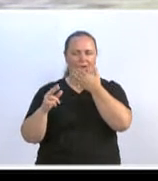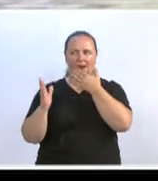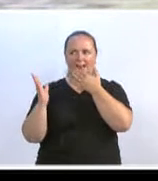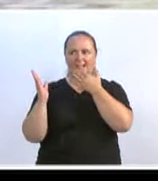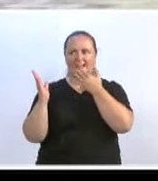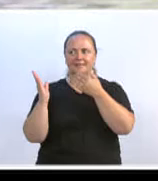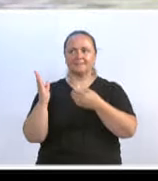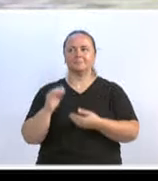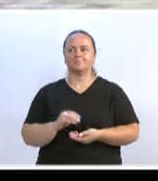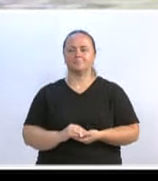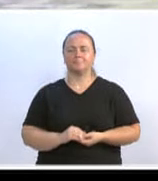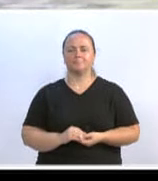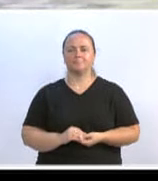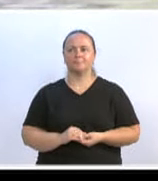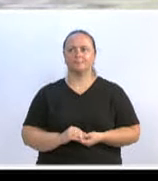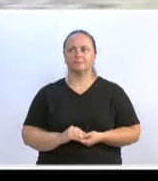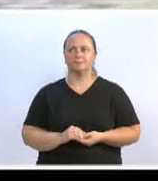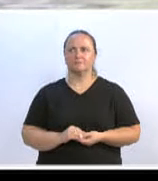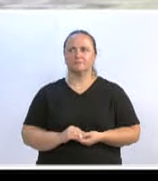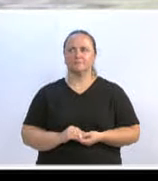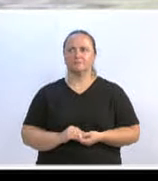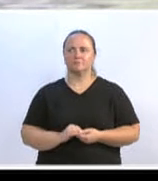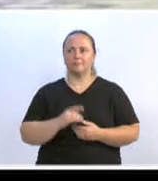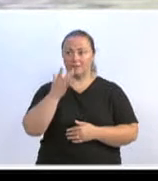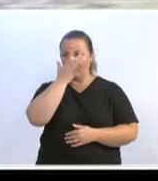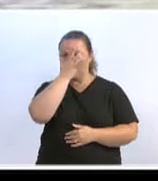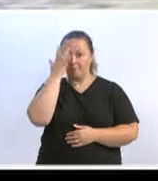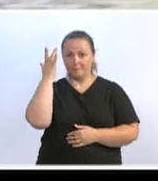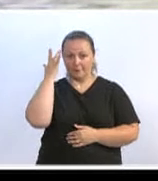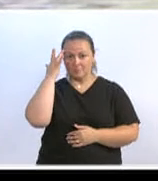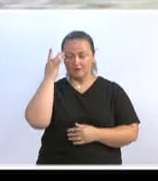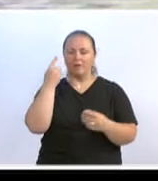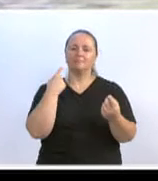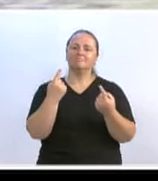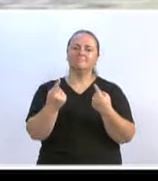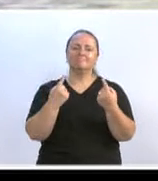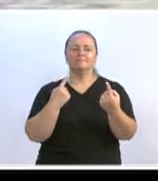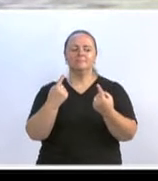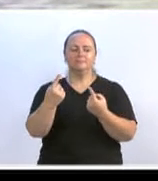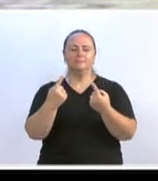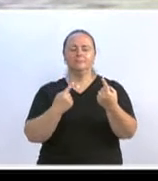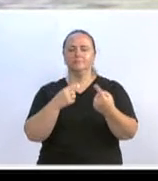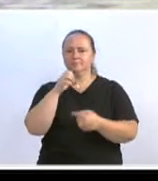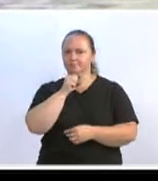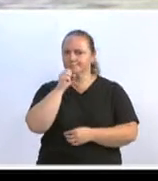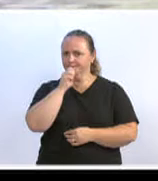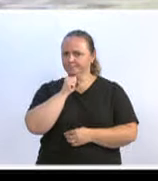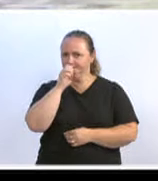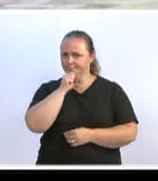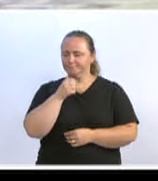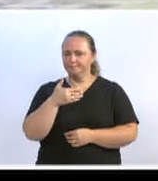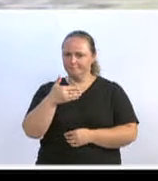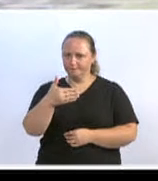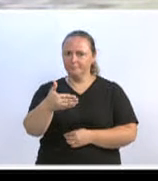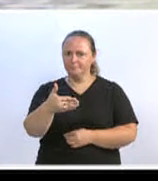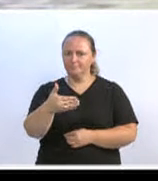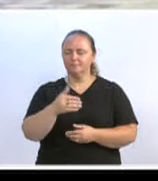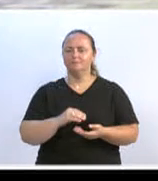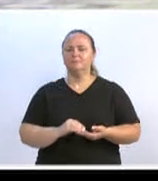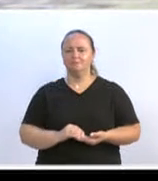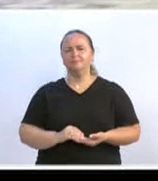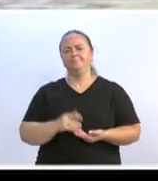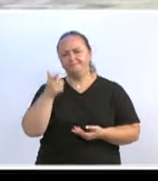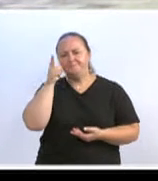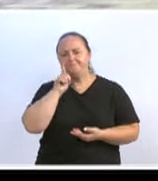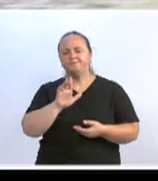Destacar que as pessoas que vão transitar pelas ruas da cidade de Blumenau no próximo sábado, que